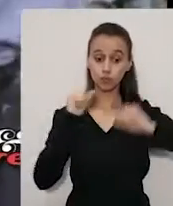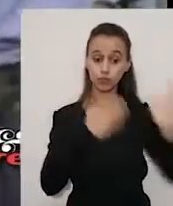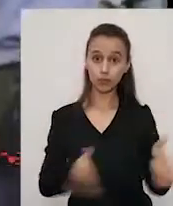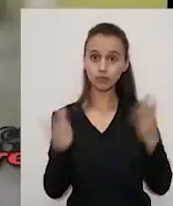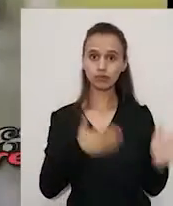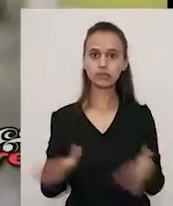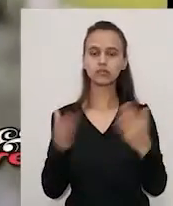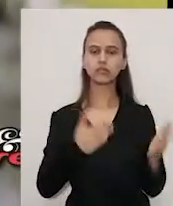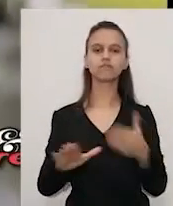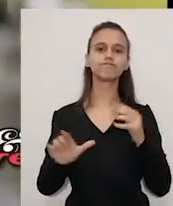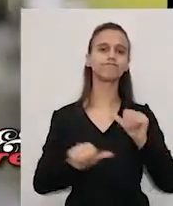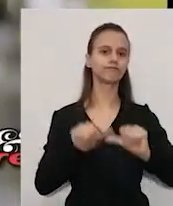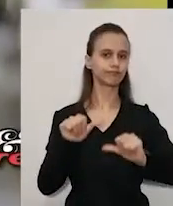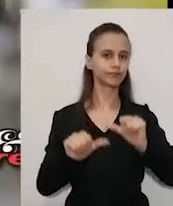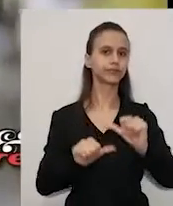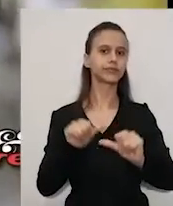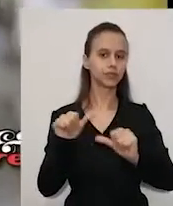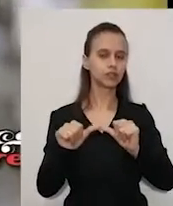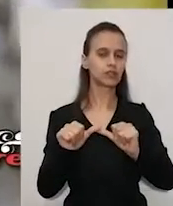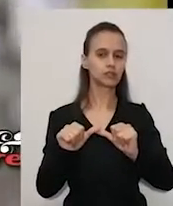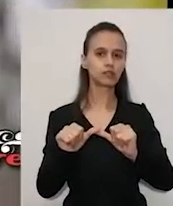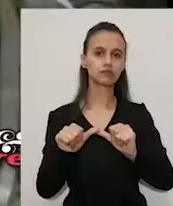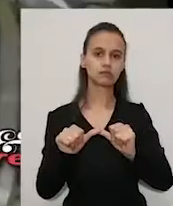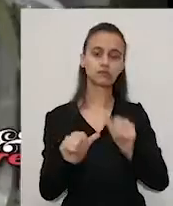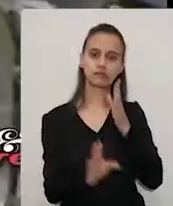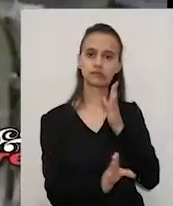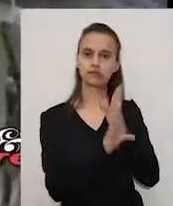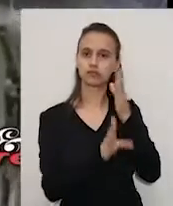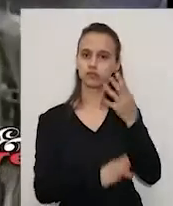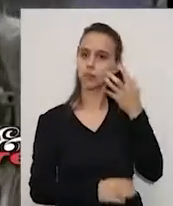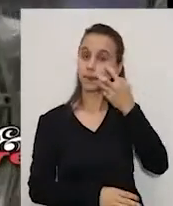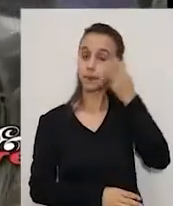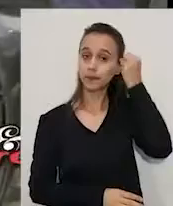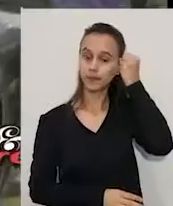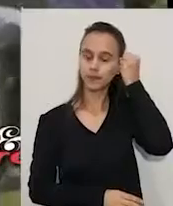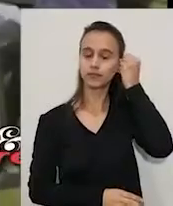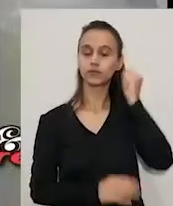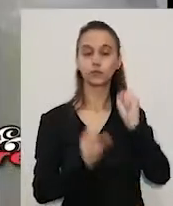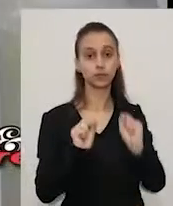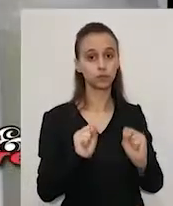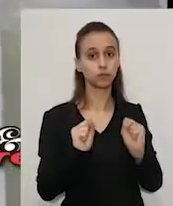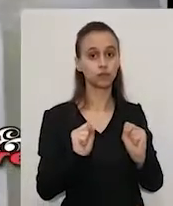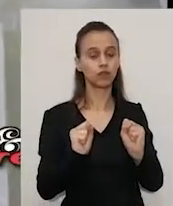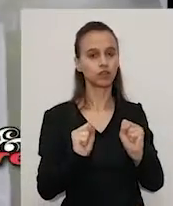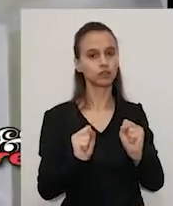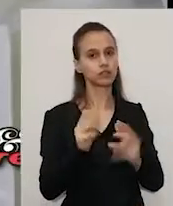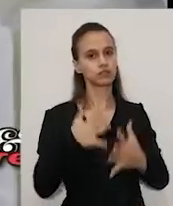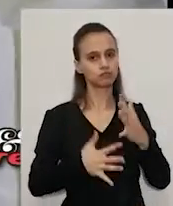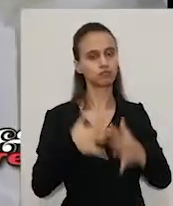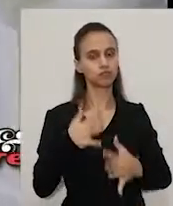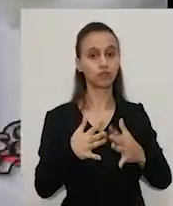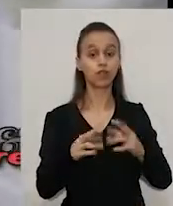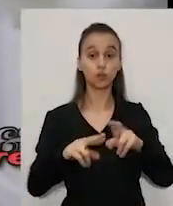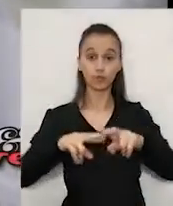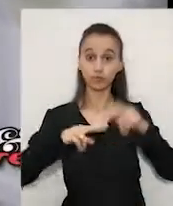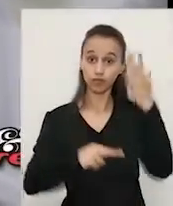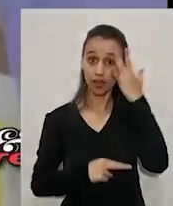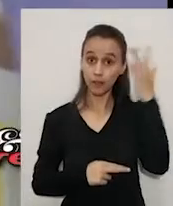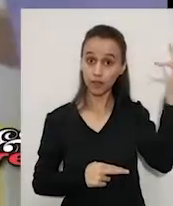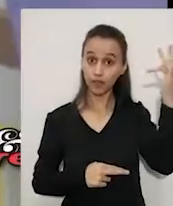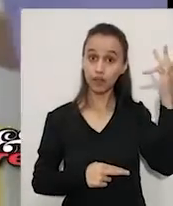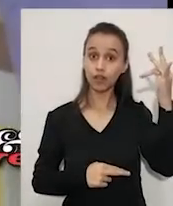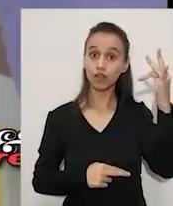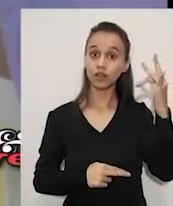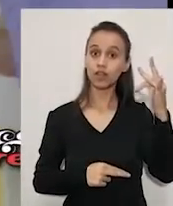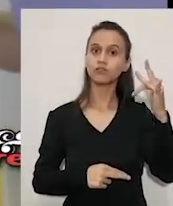que interfere diretamente no benefício dos trabalhadores. Portanto, amanhã, os metalúrgicos da montadora vão